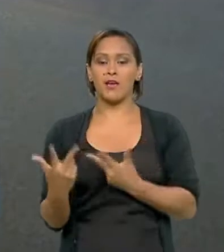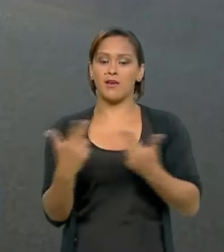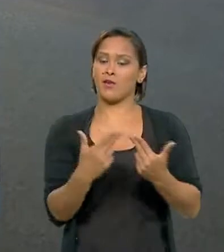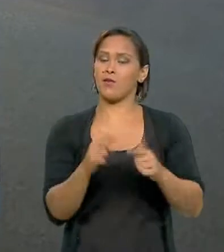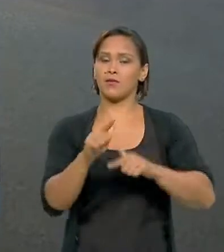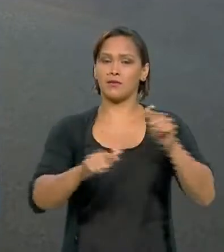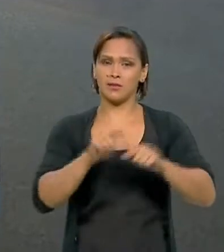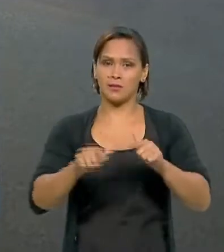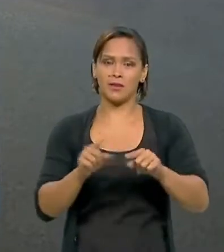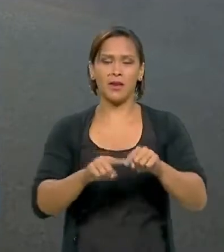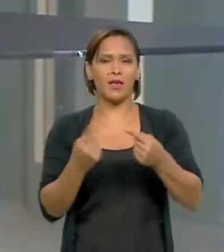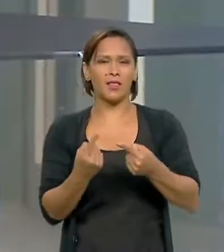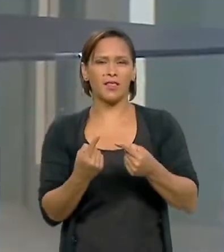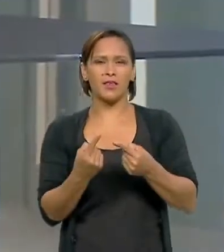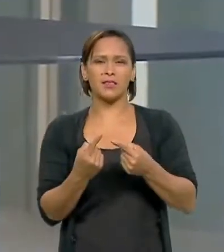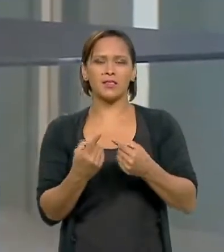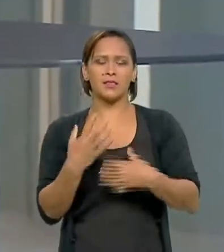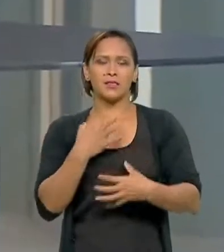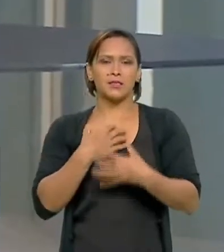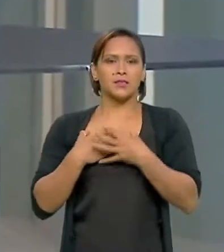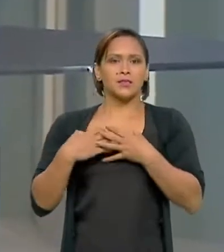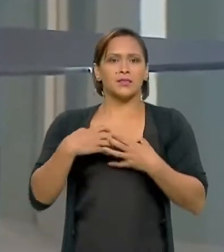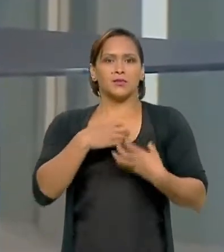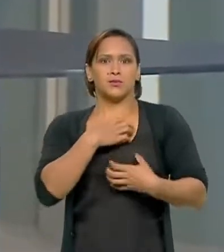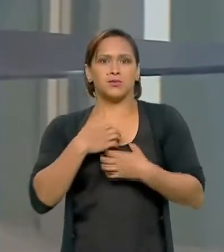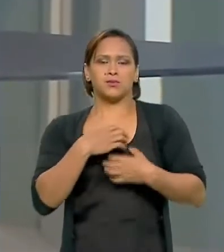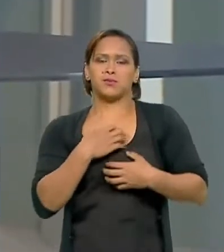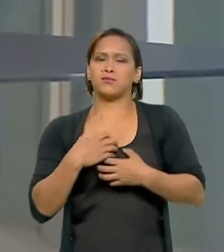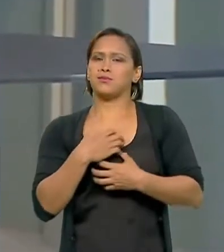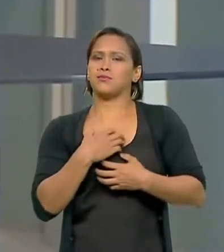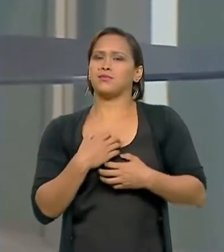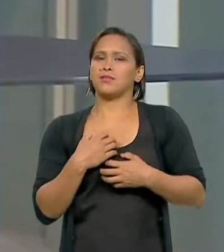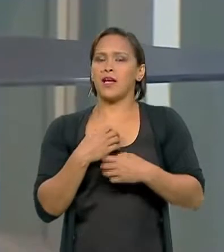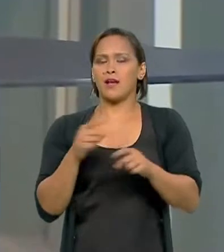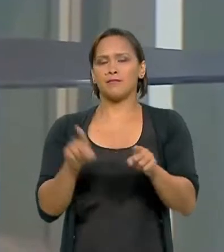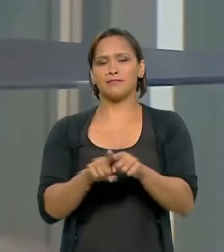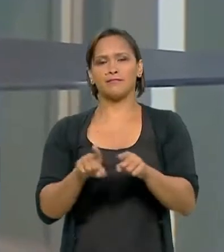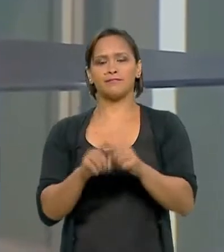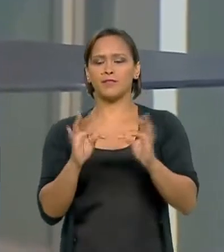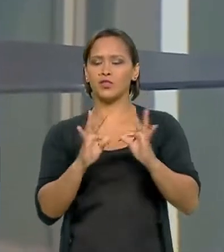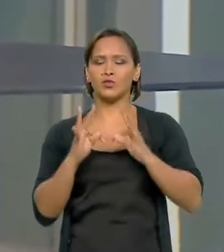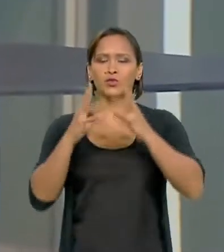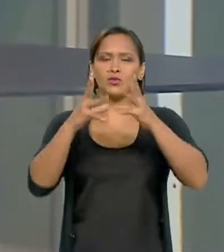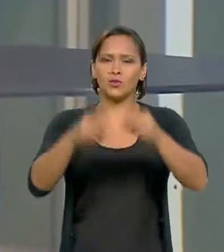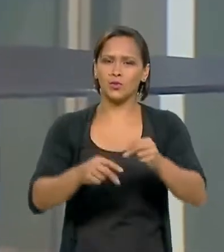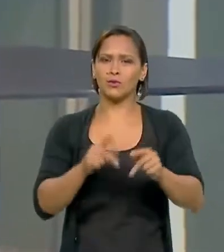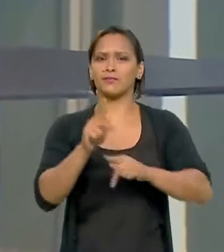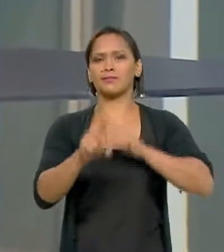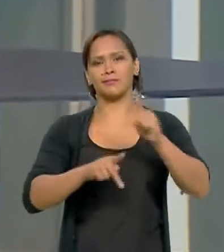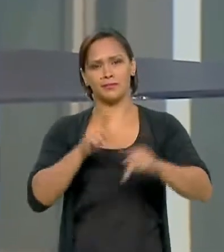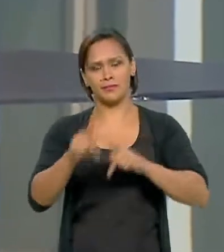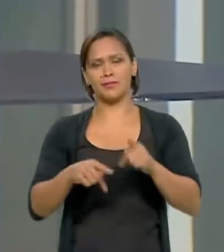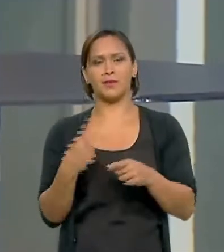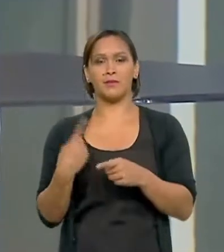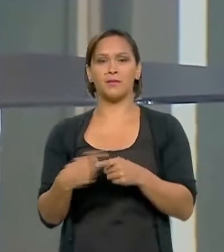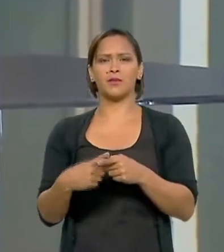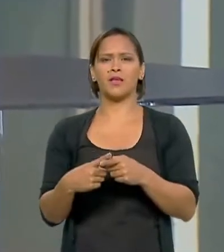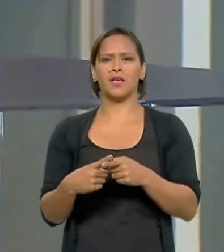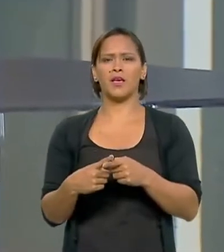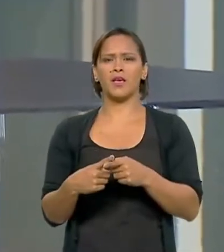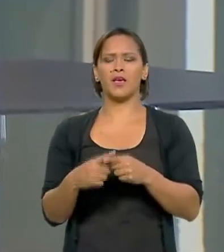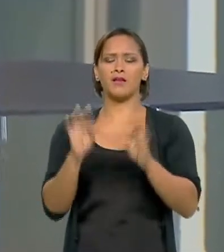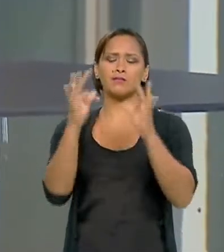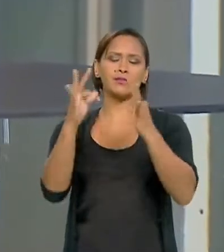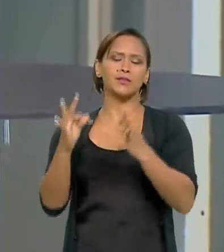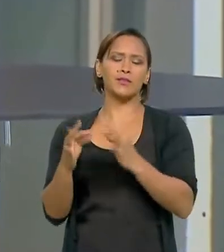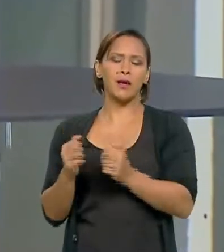maneira. Então, isso causa em todos nós uma insegurança grande. Porque a que tratamento